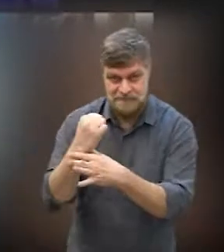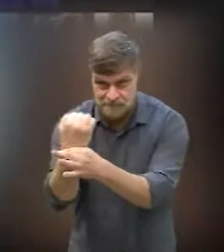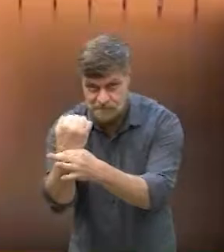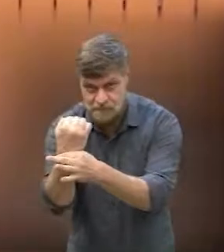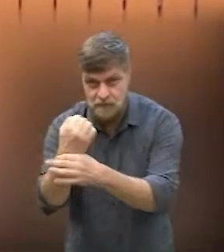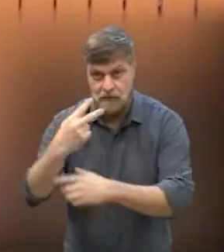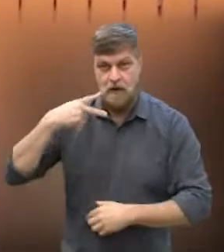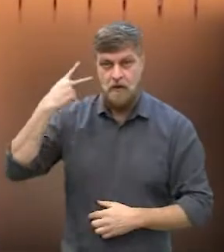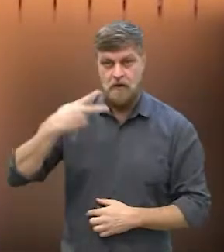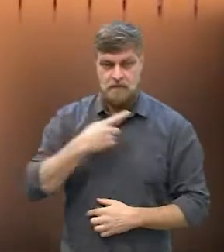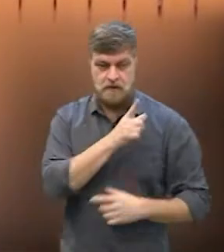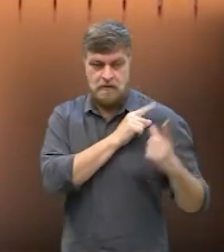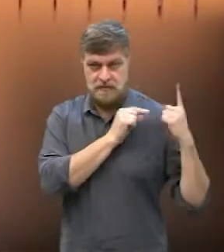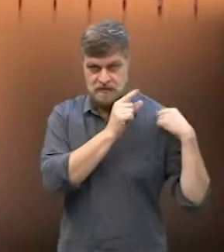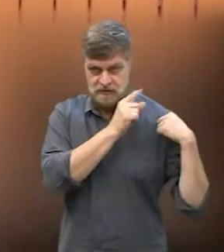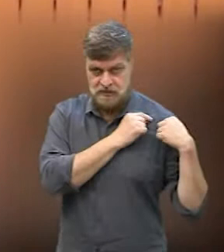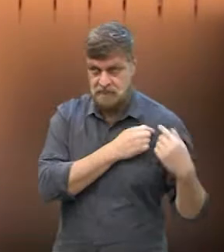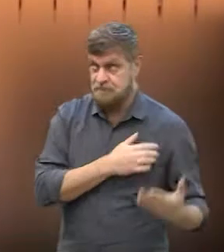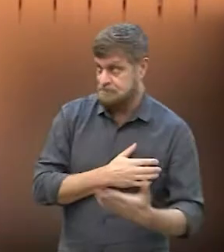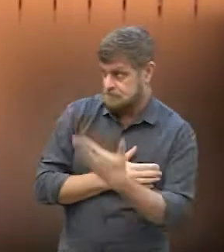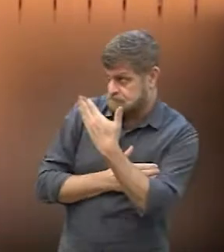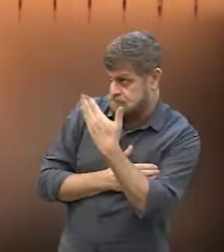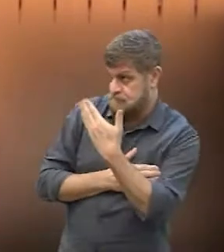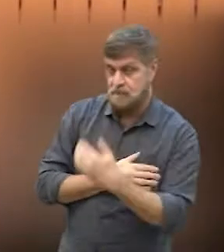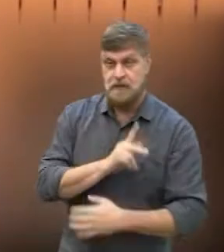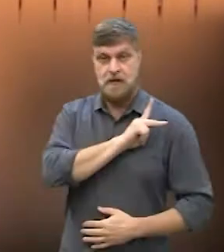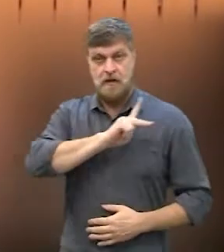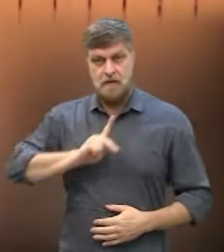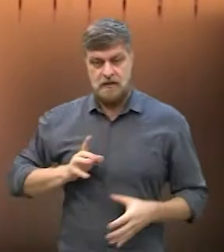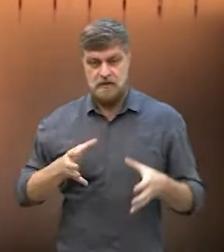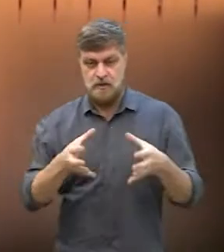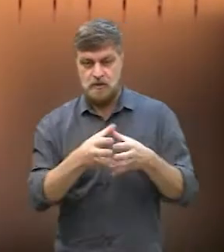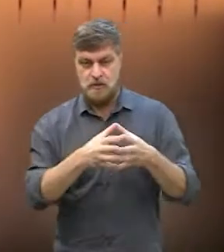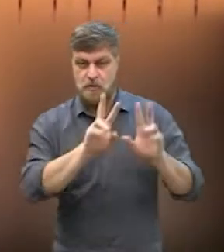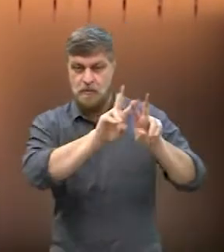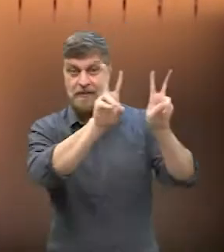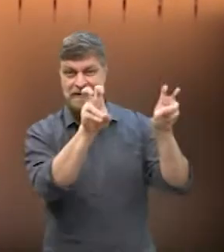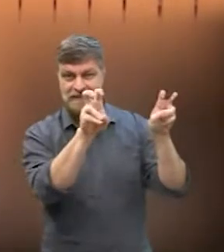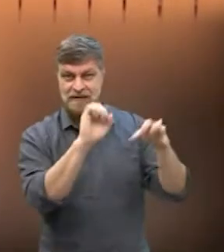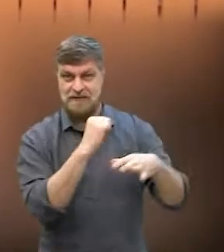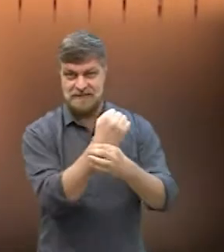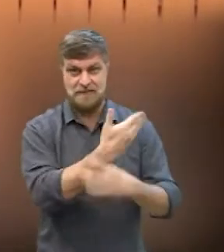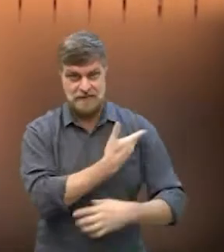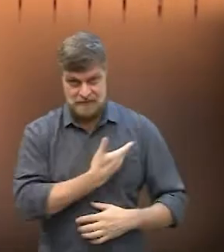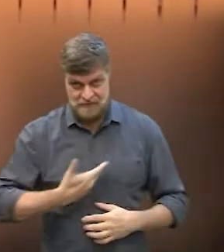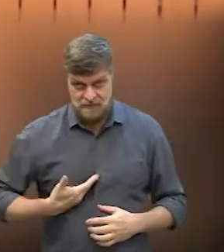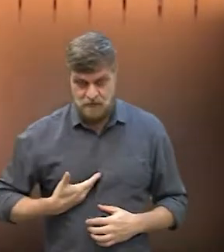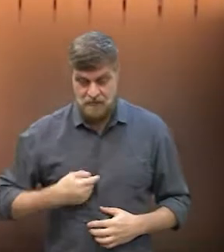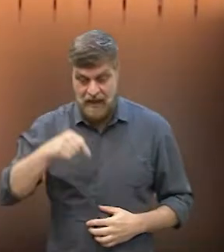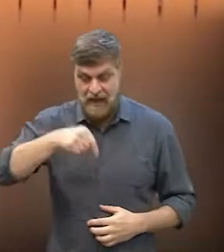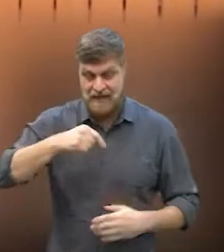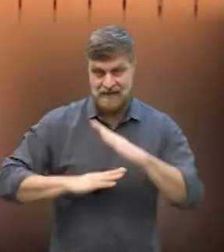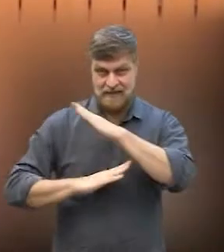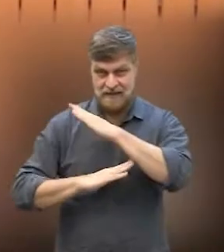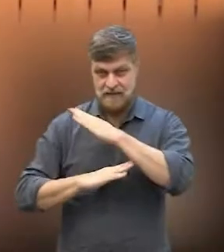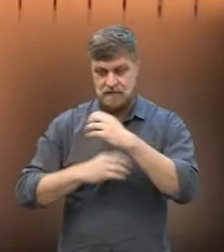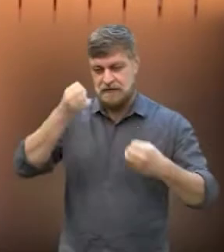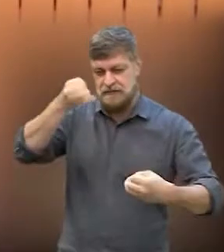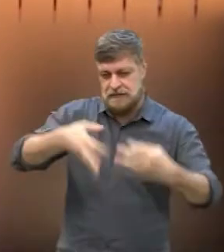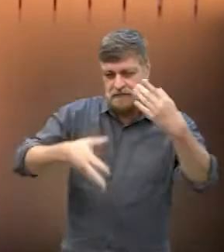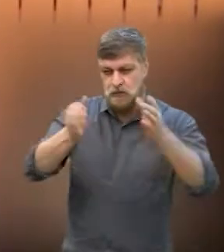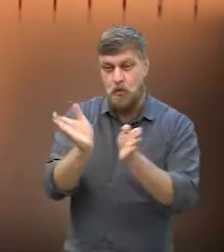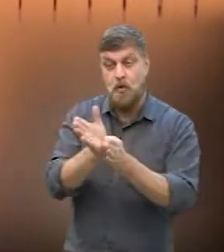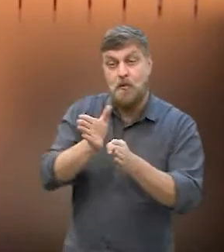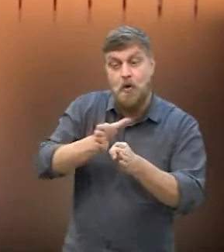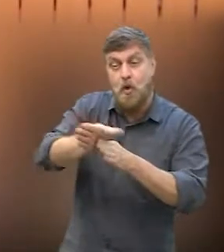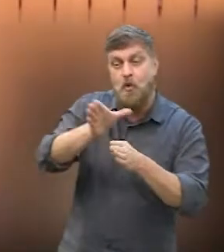Segurança, o vereador Major Jaime, presidente da Comissão Permanente para os Assuntos de Segurança Pública da Câmara, falou sobre